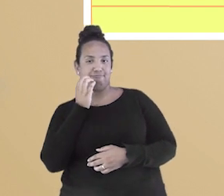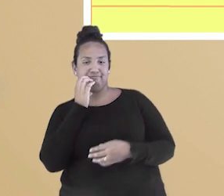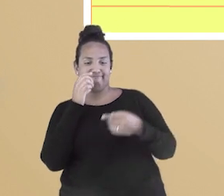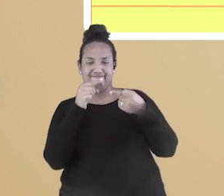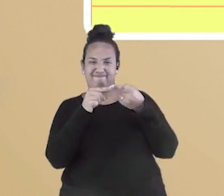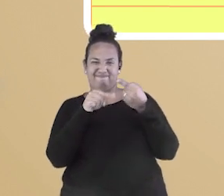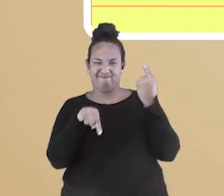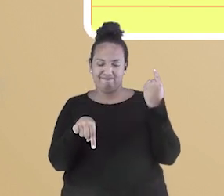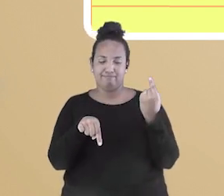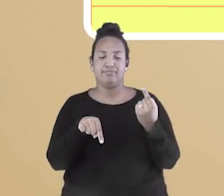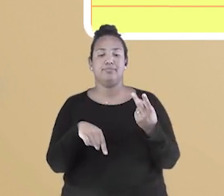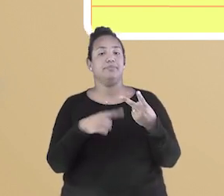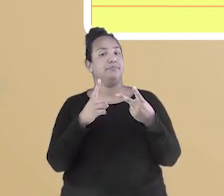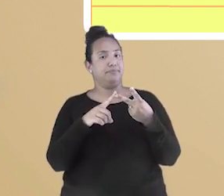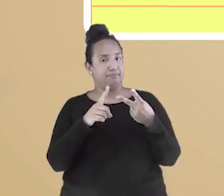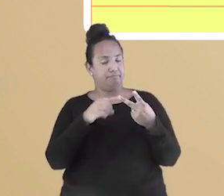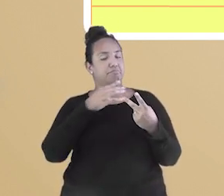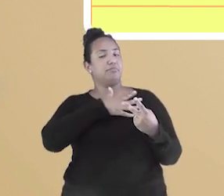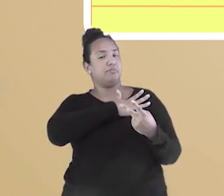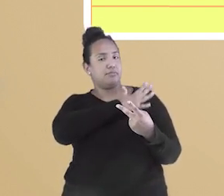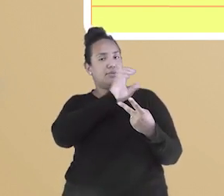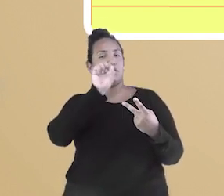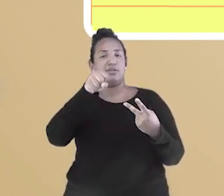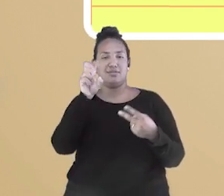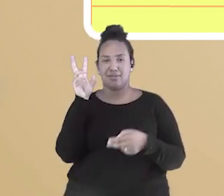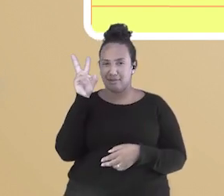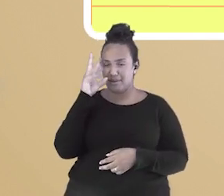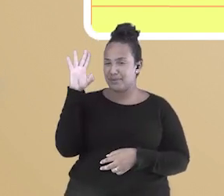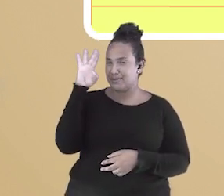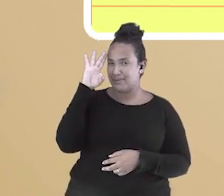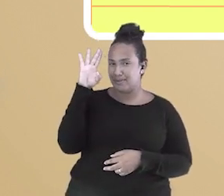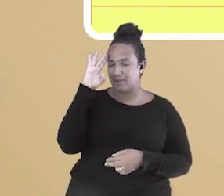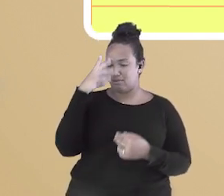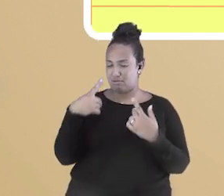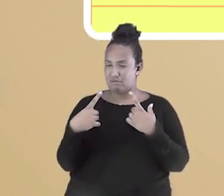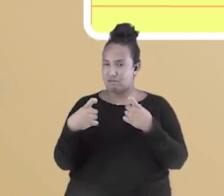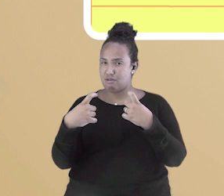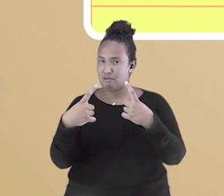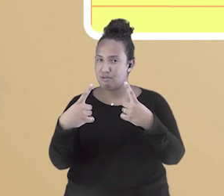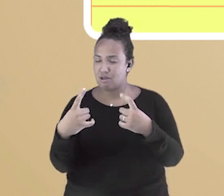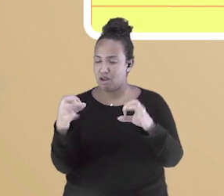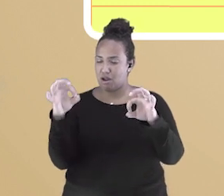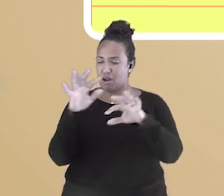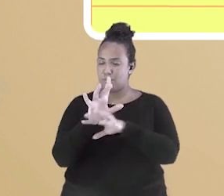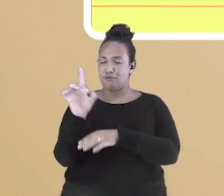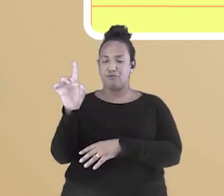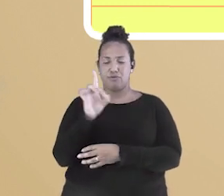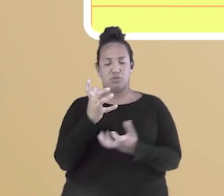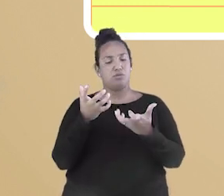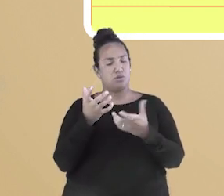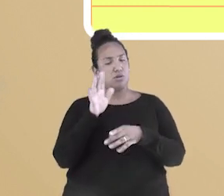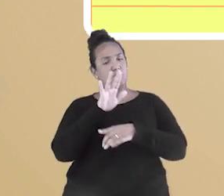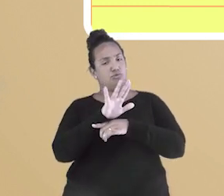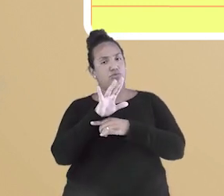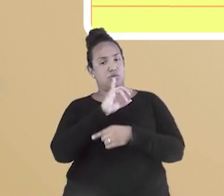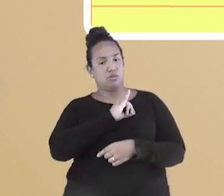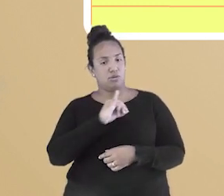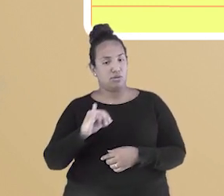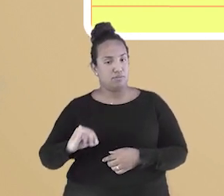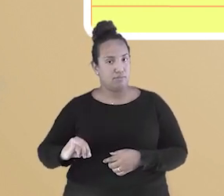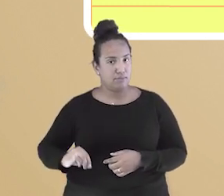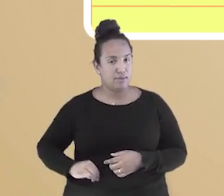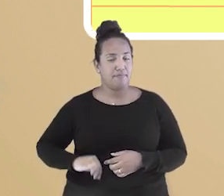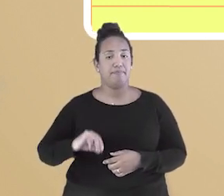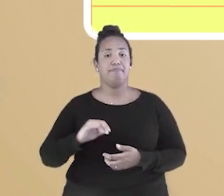questão militar, que são soldados que voltam da guerra e querem participar do dia a dia do império. O movimento republicano